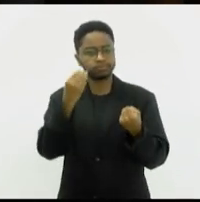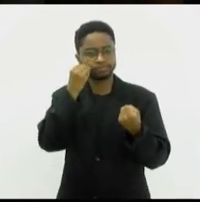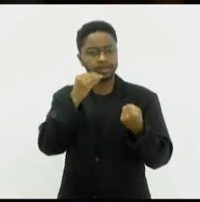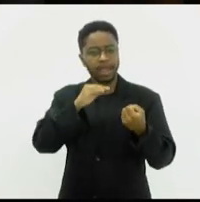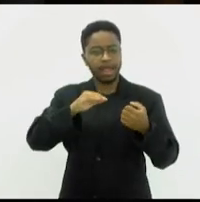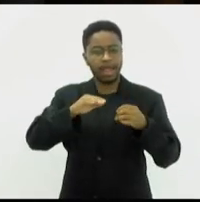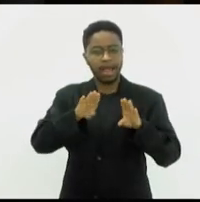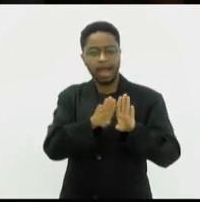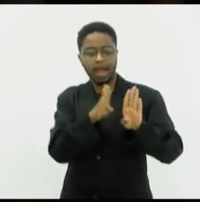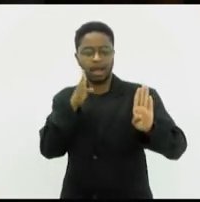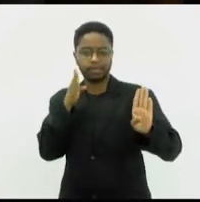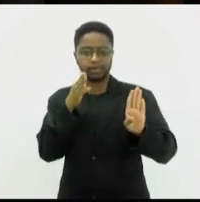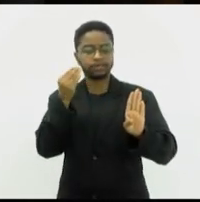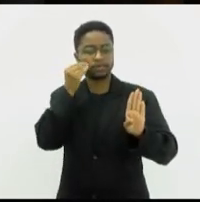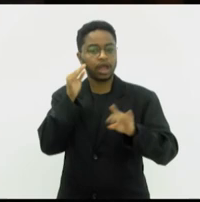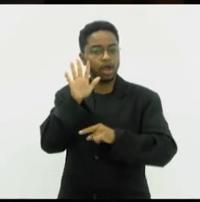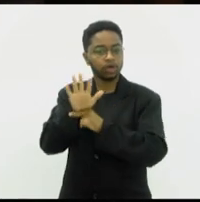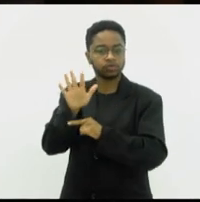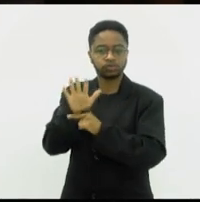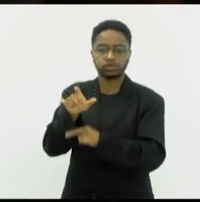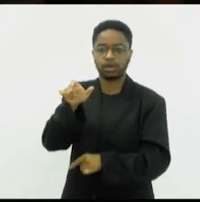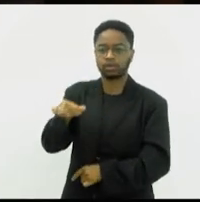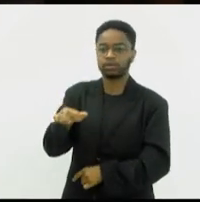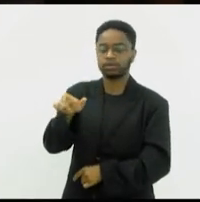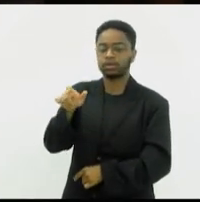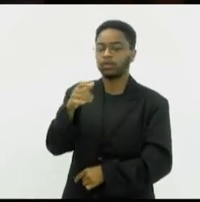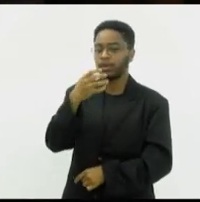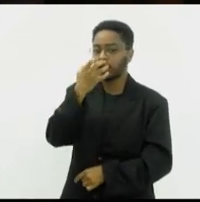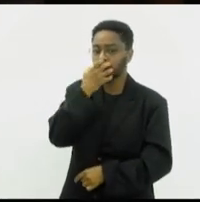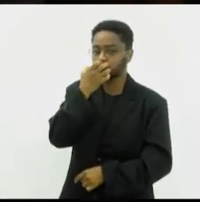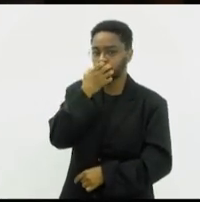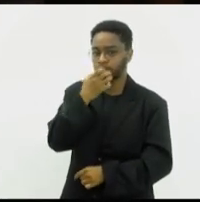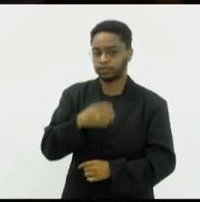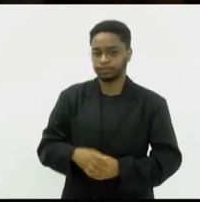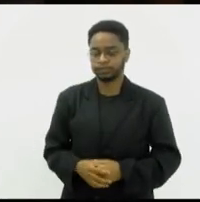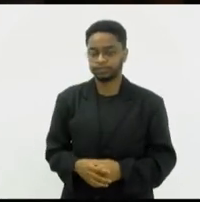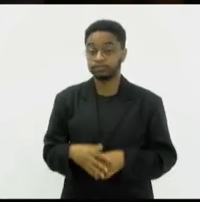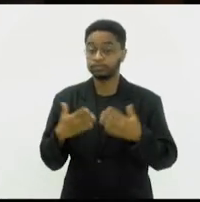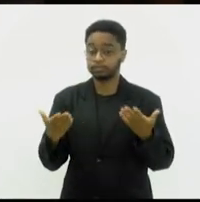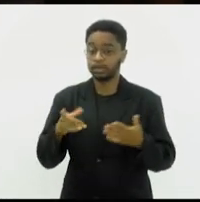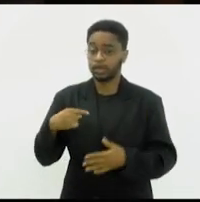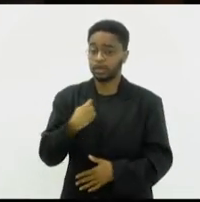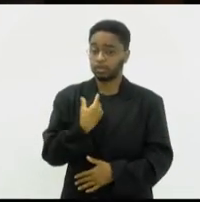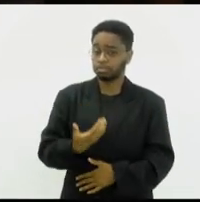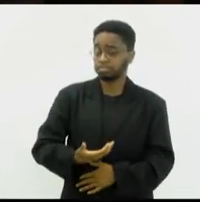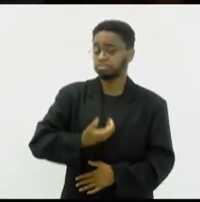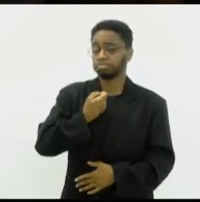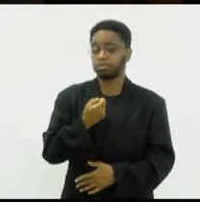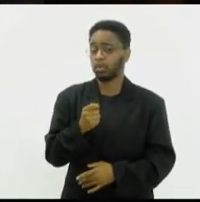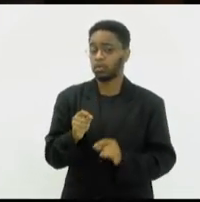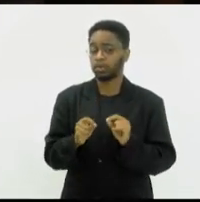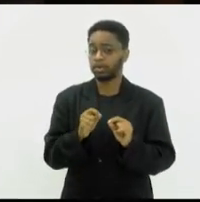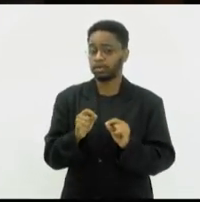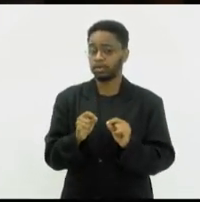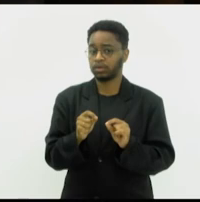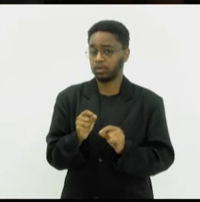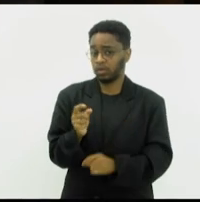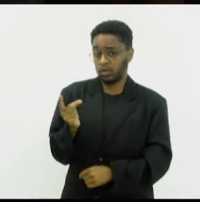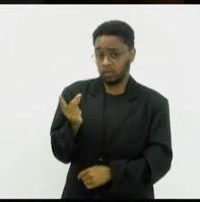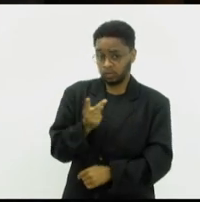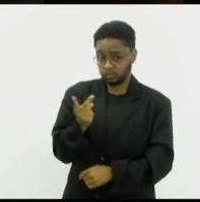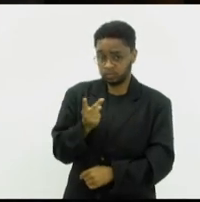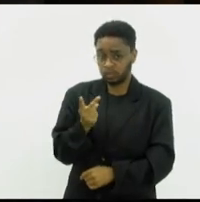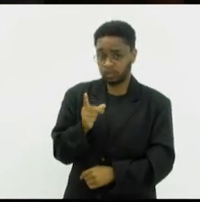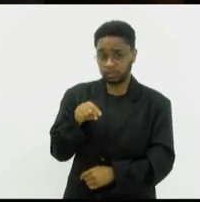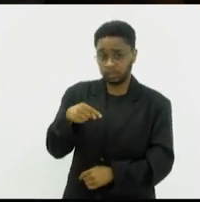socorrer esse animal de estimação. E, para nossa surpresa, o casal, quando assim